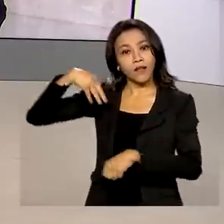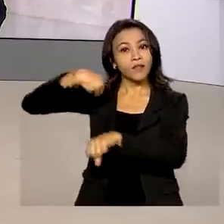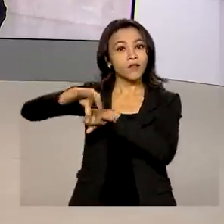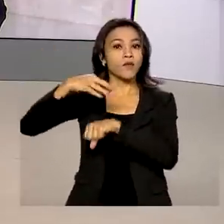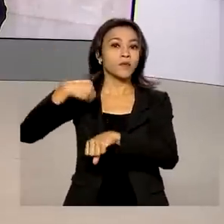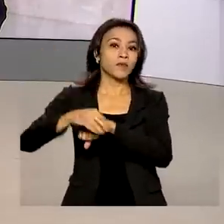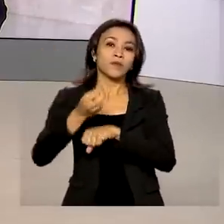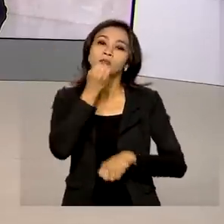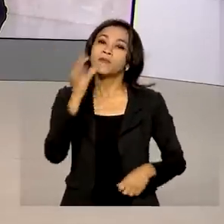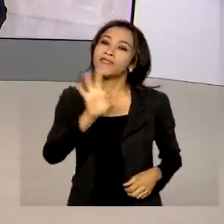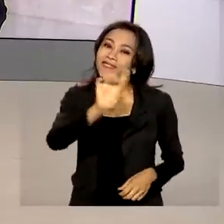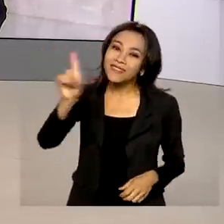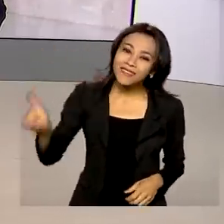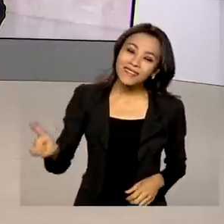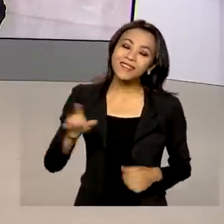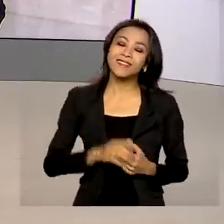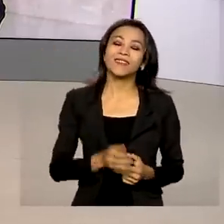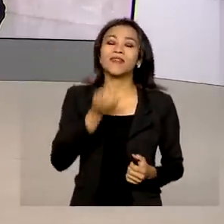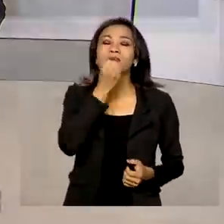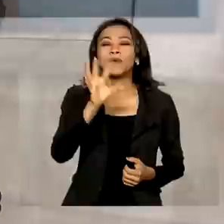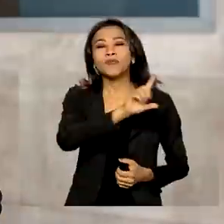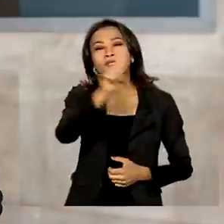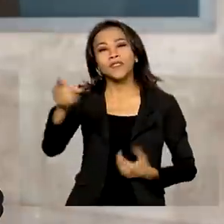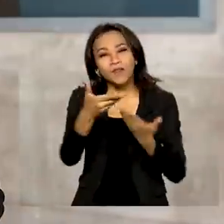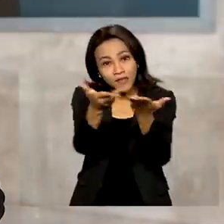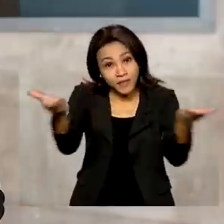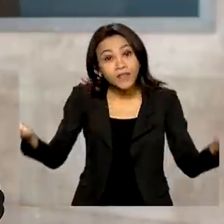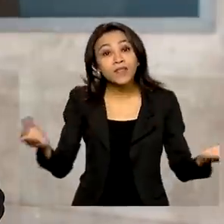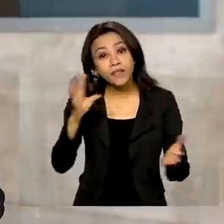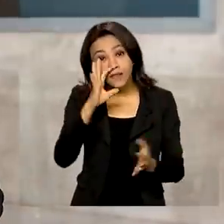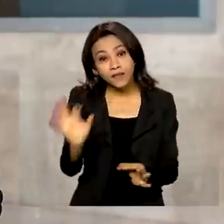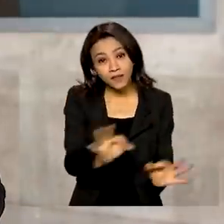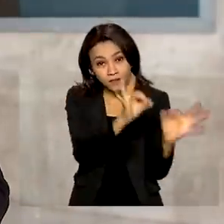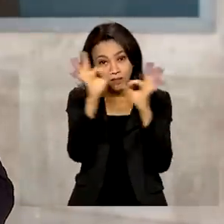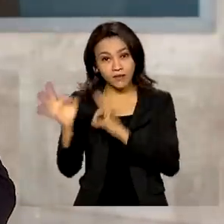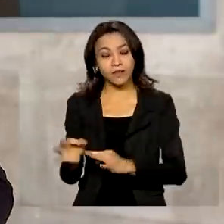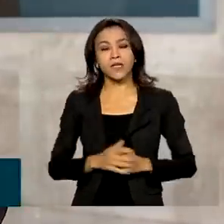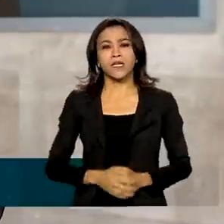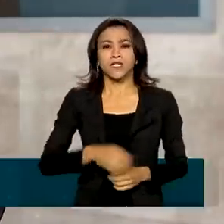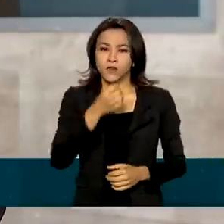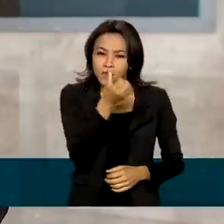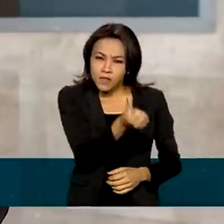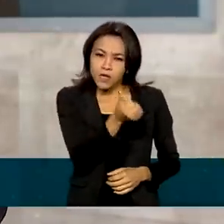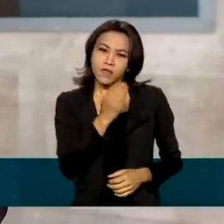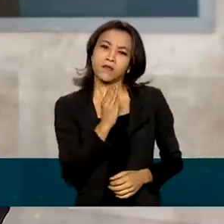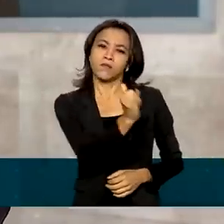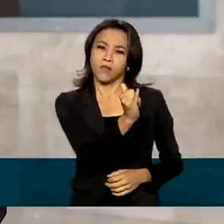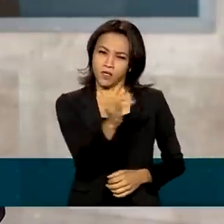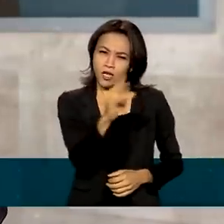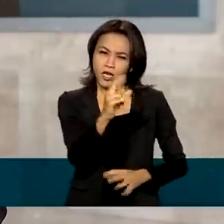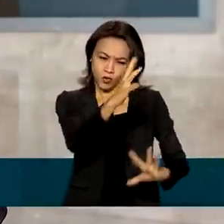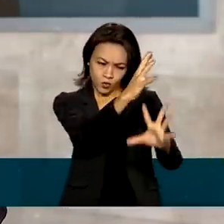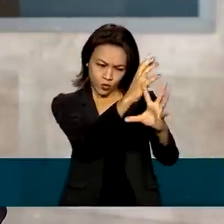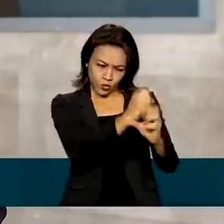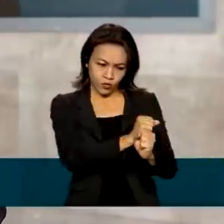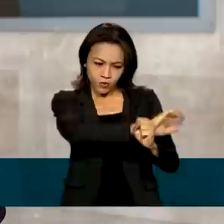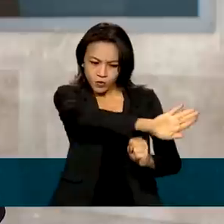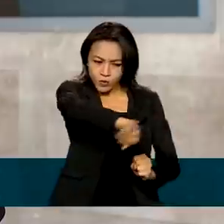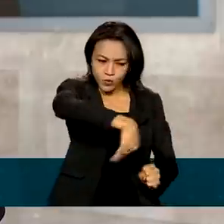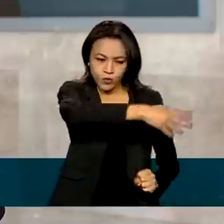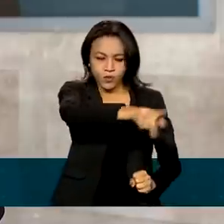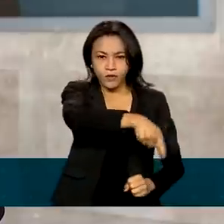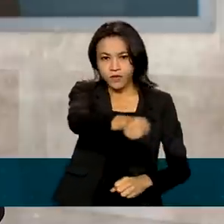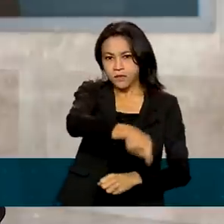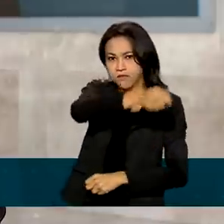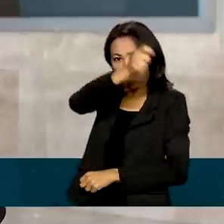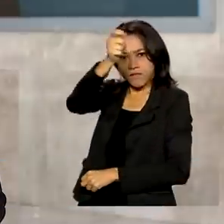Bom dia, Márcia. Bom dia, Mara. Bom dia a todos que nos acompanham. Pois é, são 6 bilhões de reais no valor total que vão ser pagos para esses